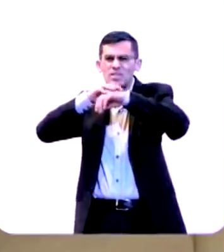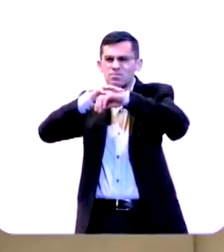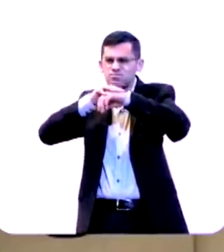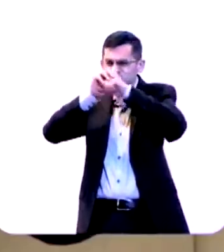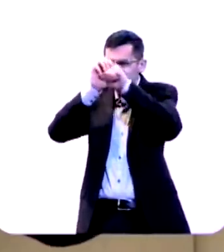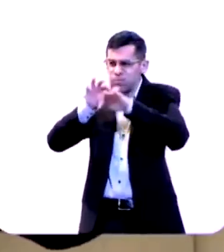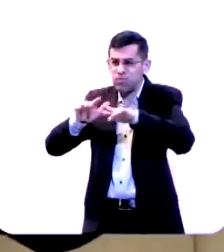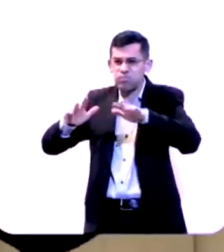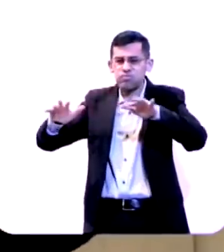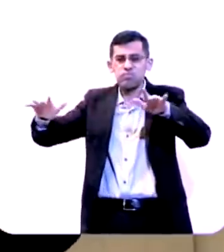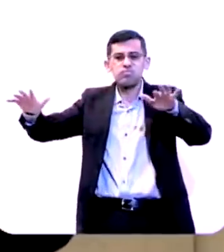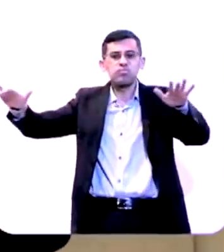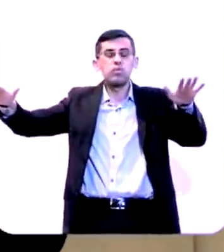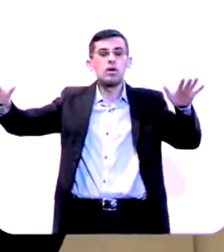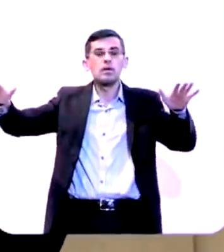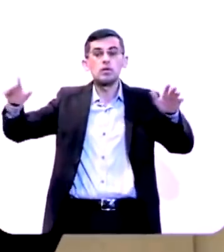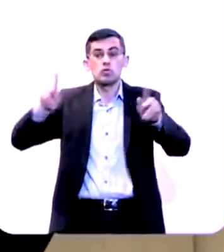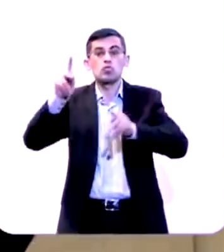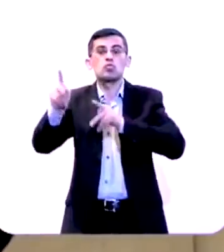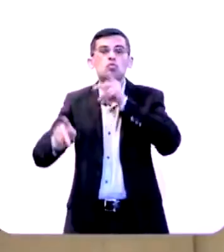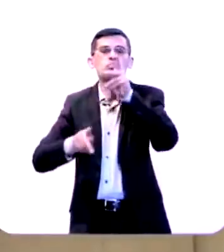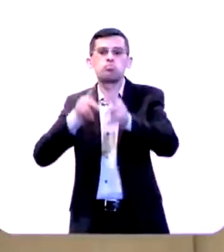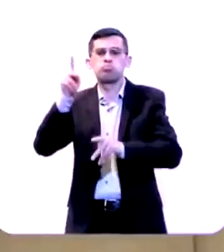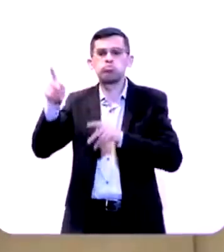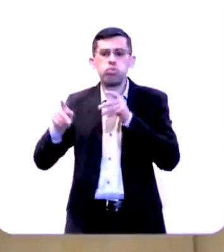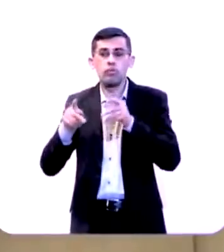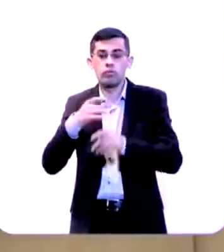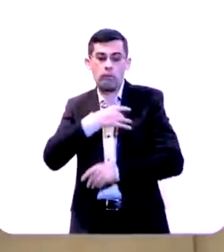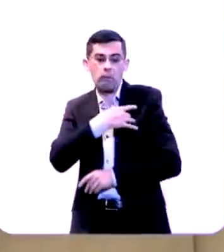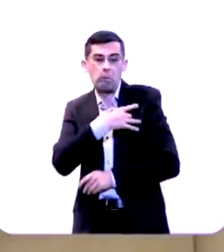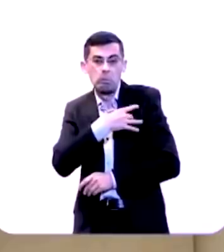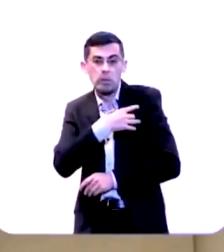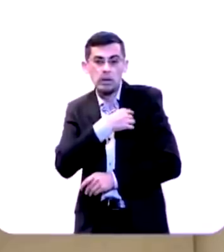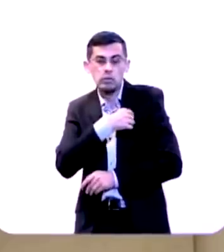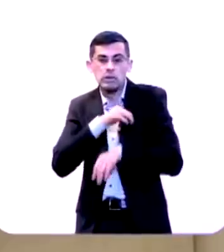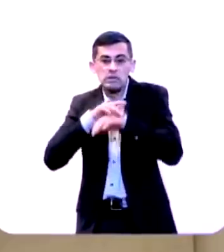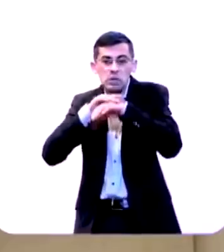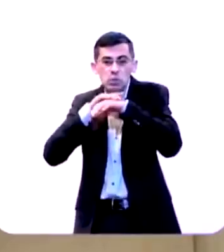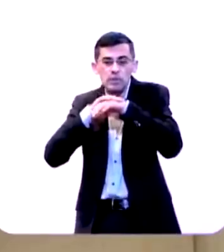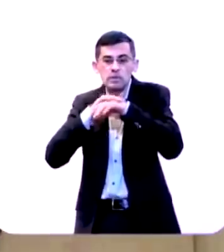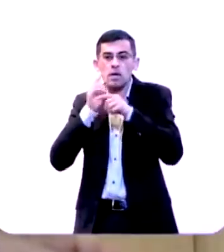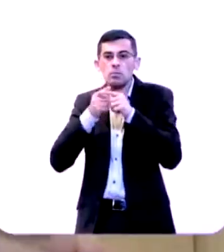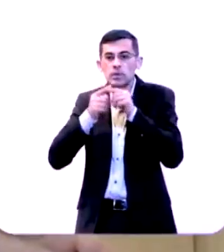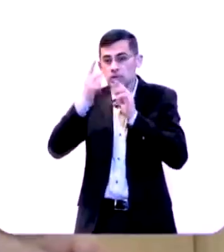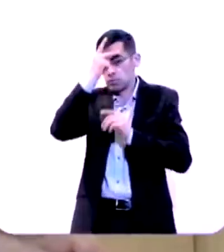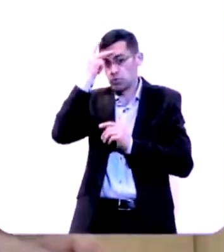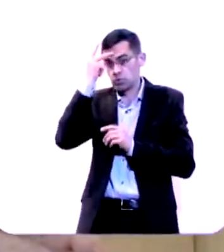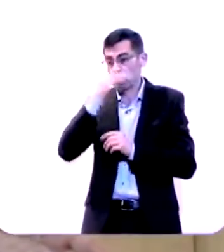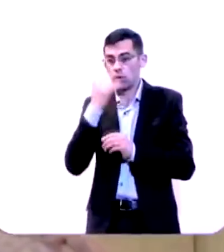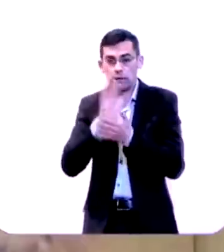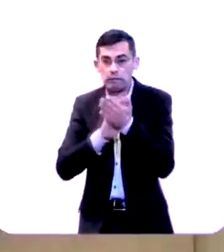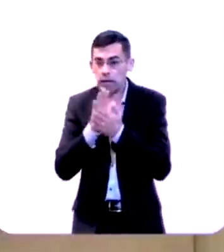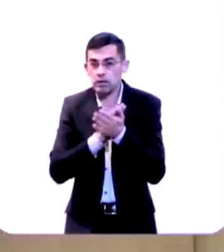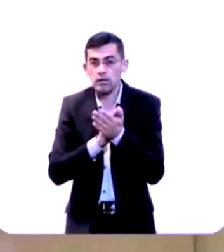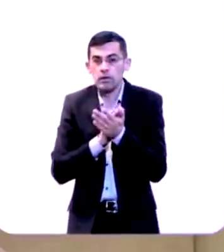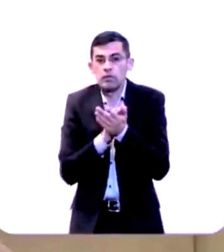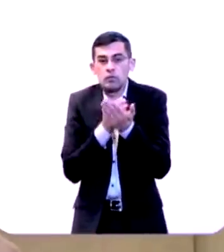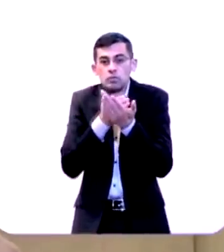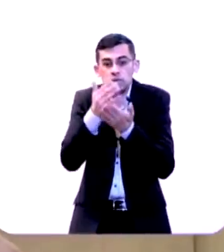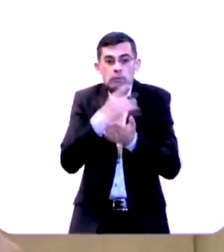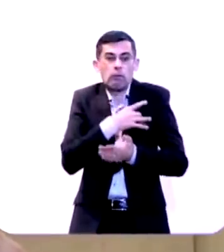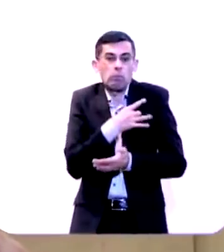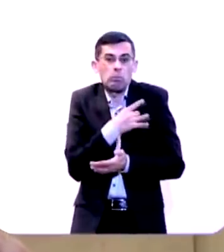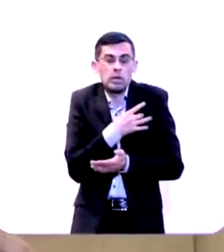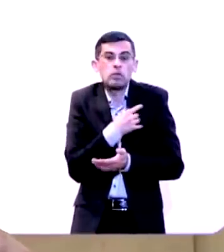espalhou pelo campo e o povo ficou com tanto medo da peste porque aqueles que não morreram ficaram com